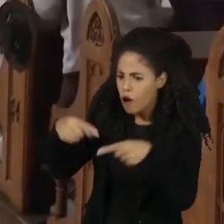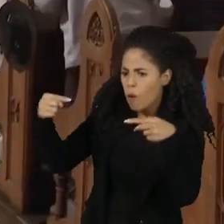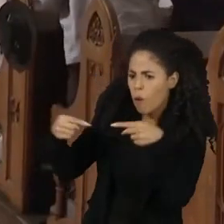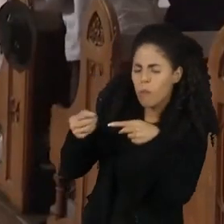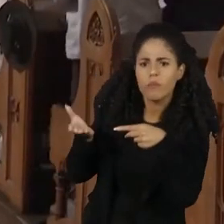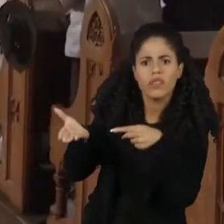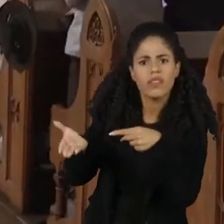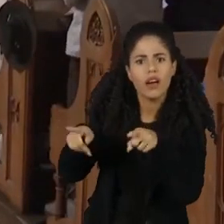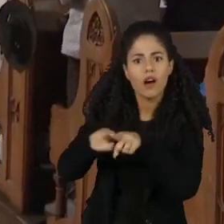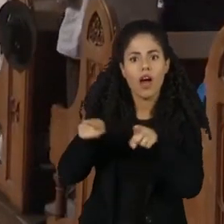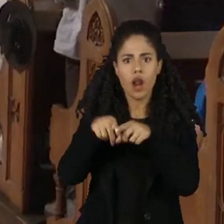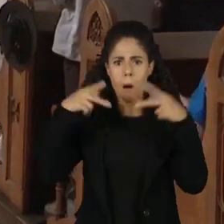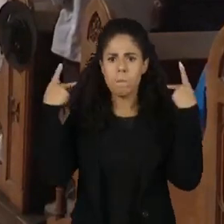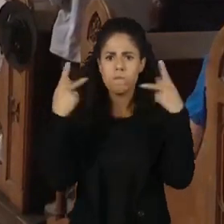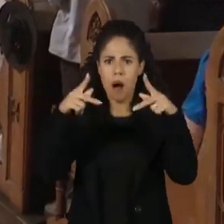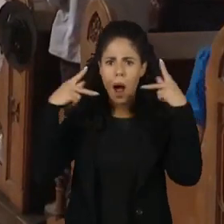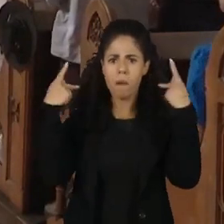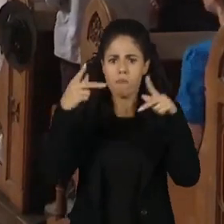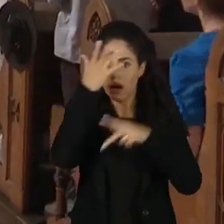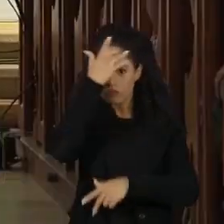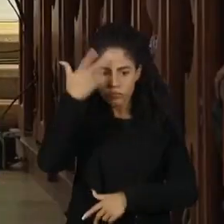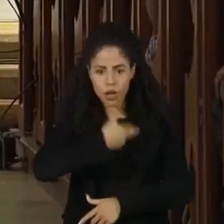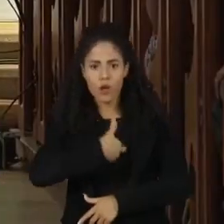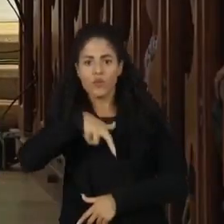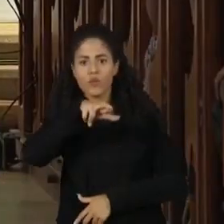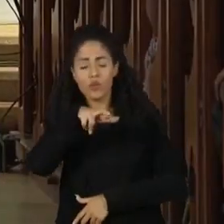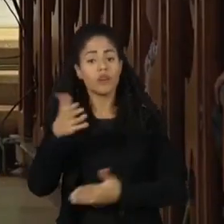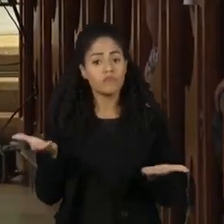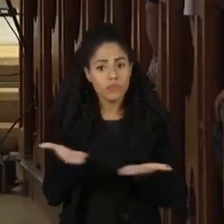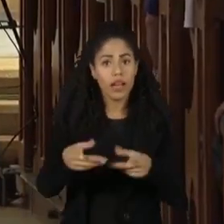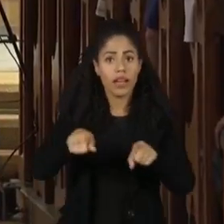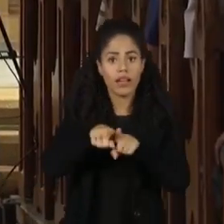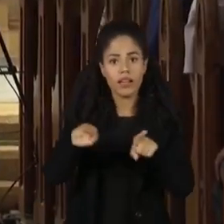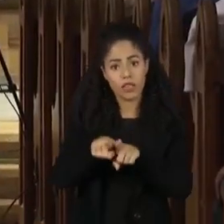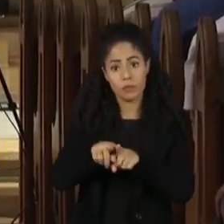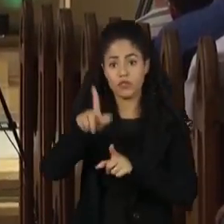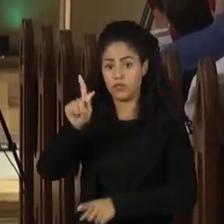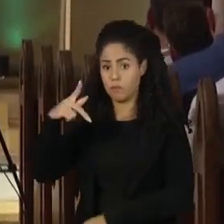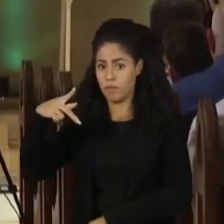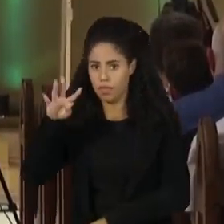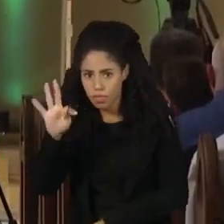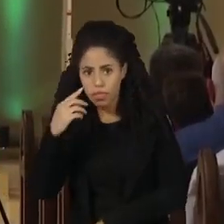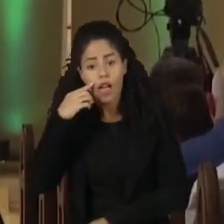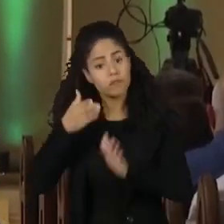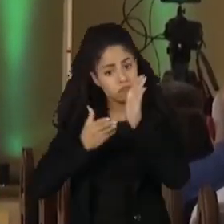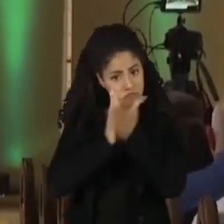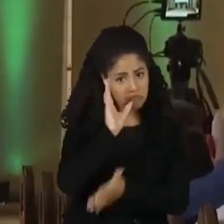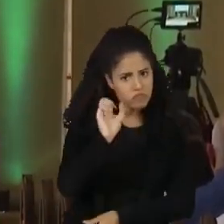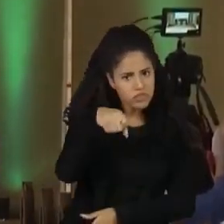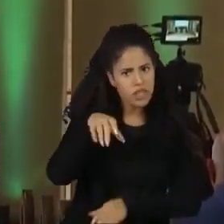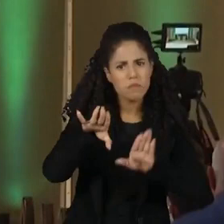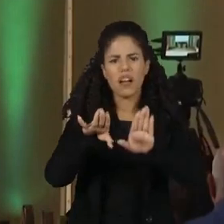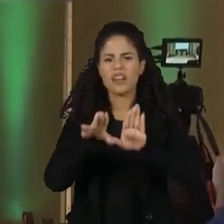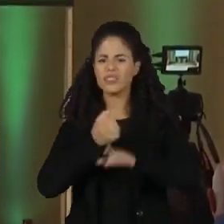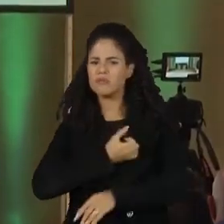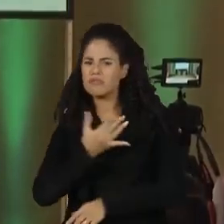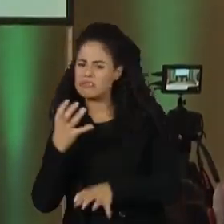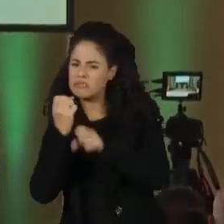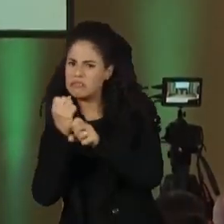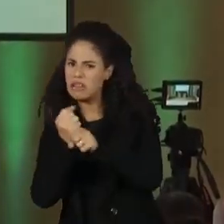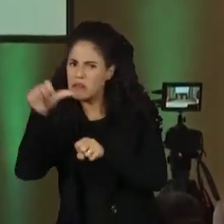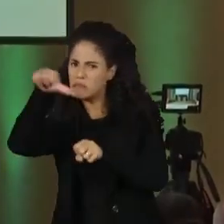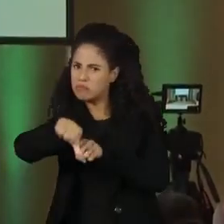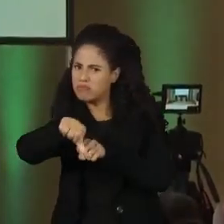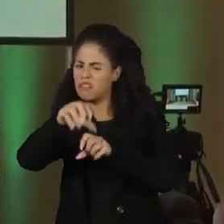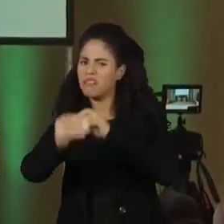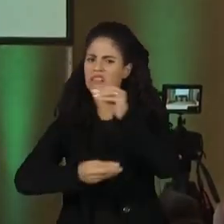pregar para uma plateia de religiosos. O chat GPT passou no teste, mas com nota ruim. O